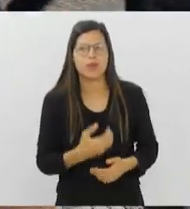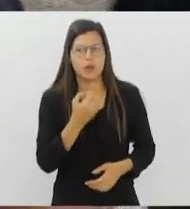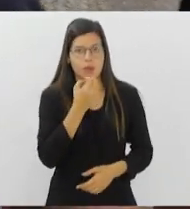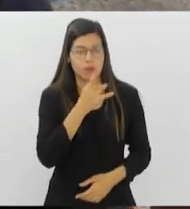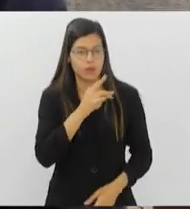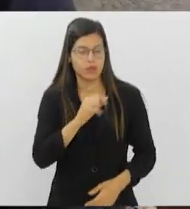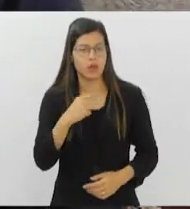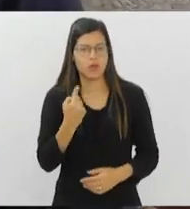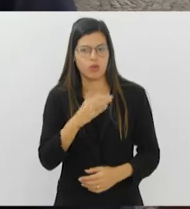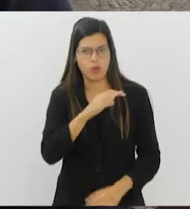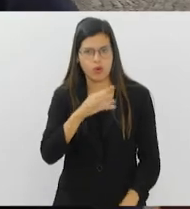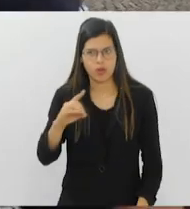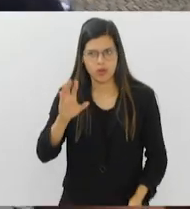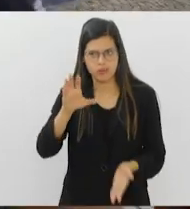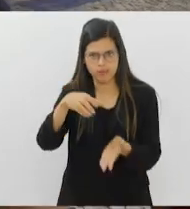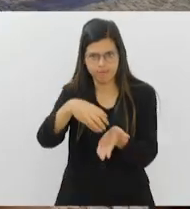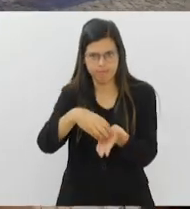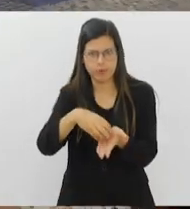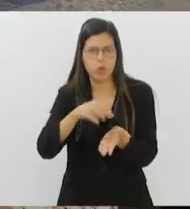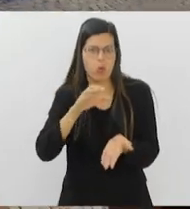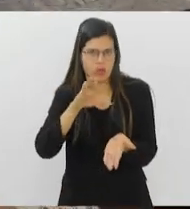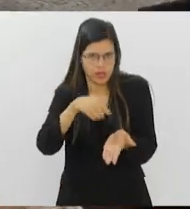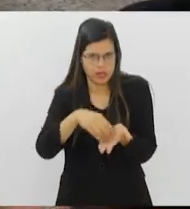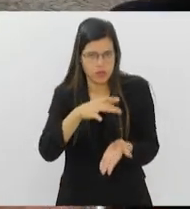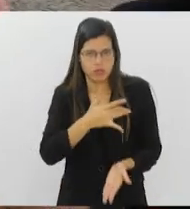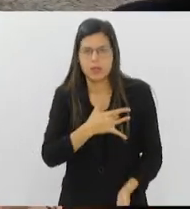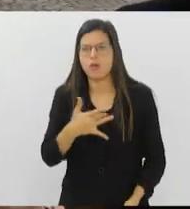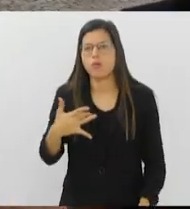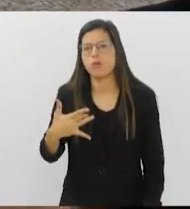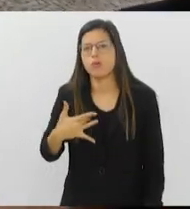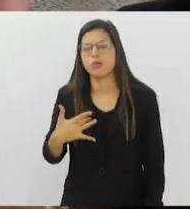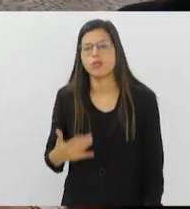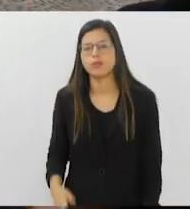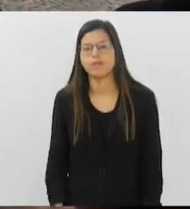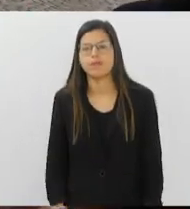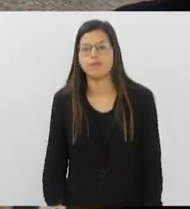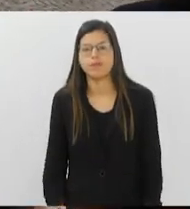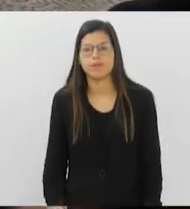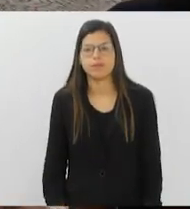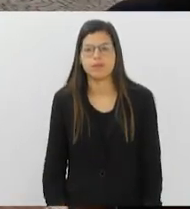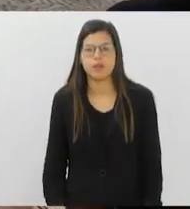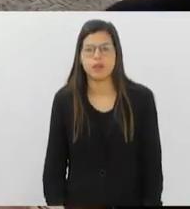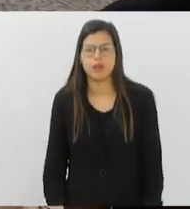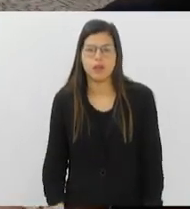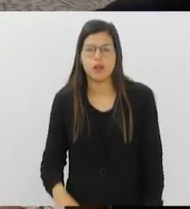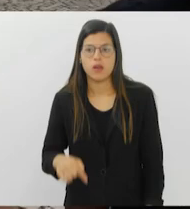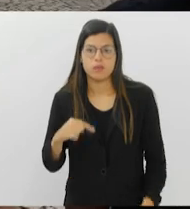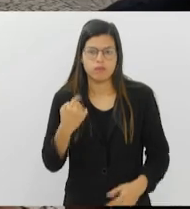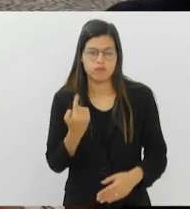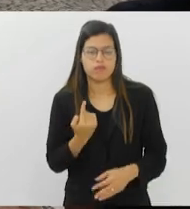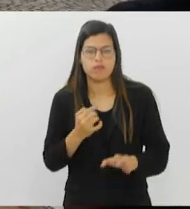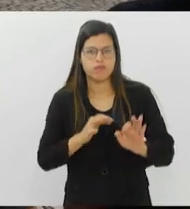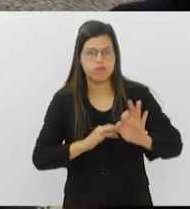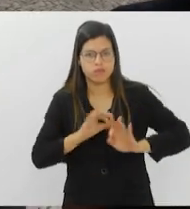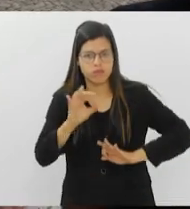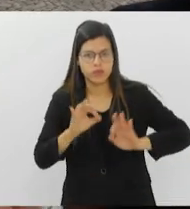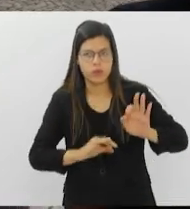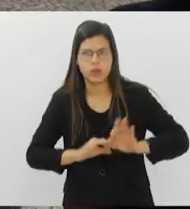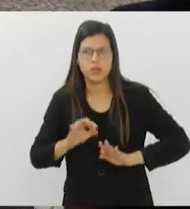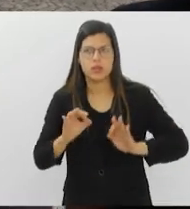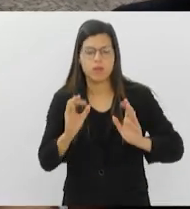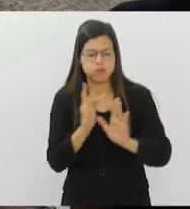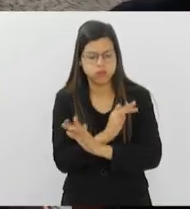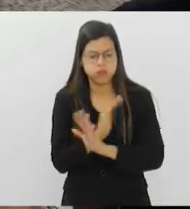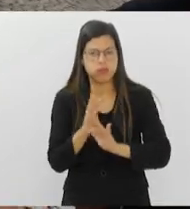coordenação aqui do centro, coordenação de saúde. Então, a gente está aproveitando essa mobilidade, né, porque o centro, a pessoa não mora, mas